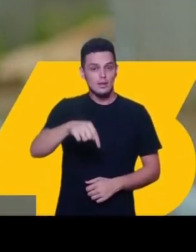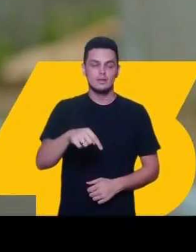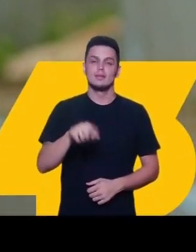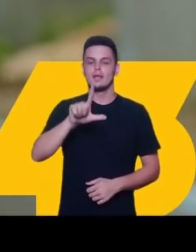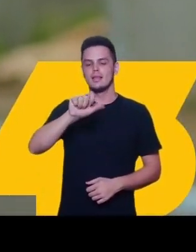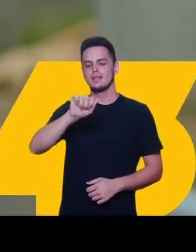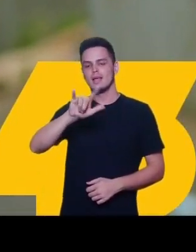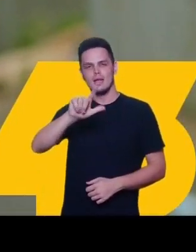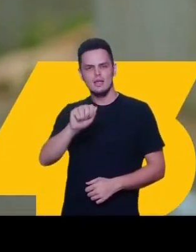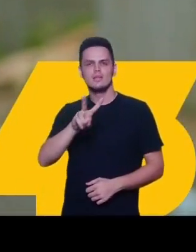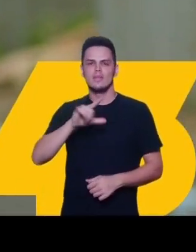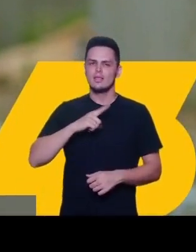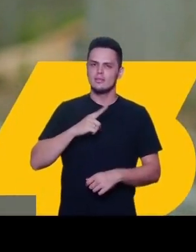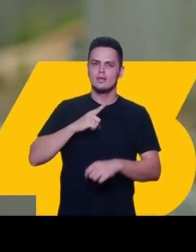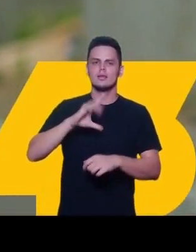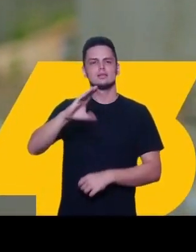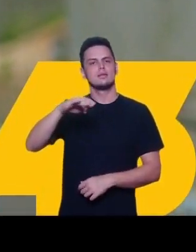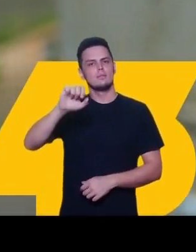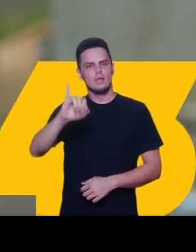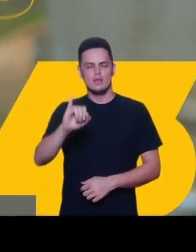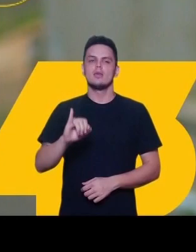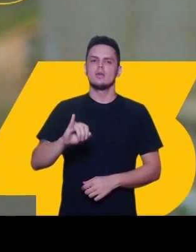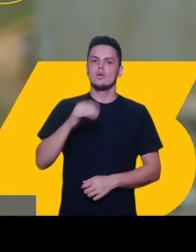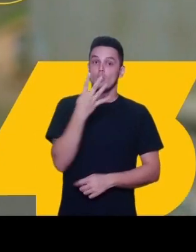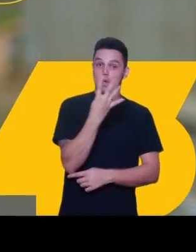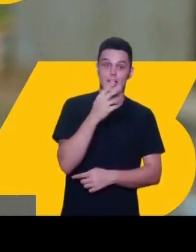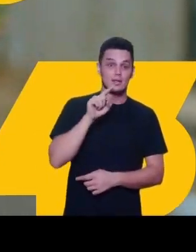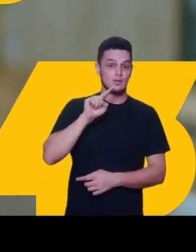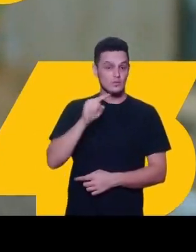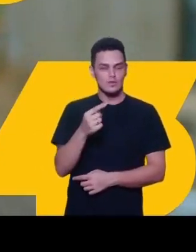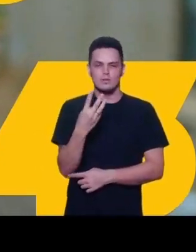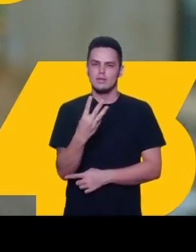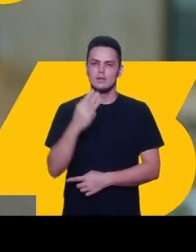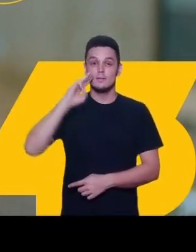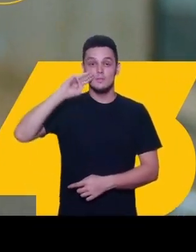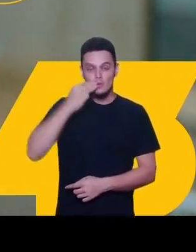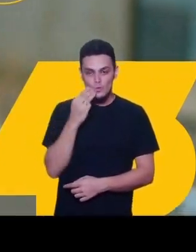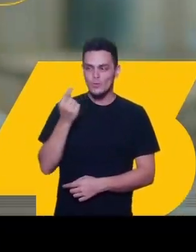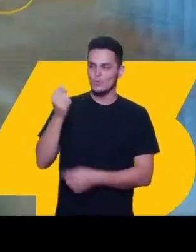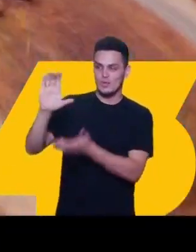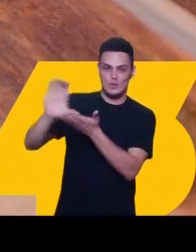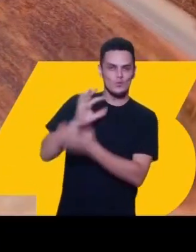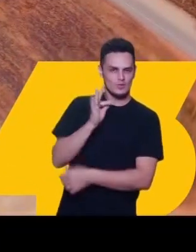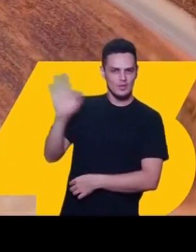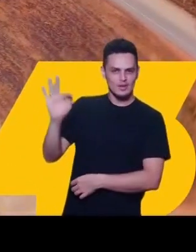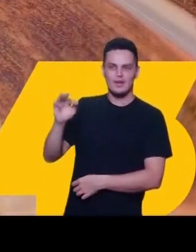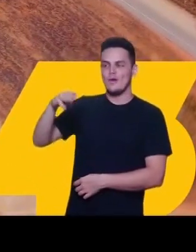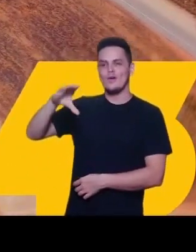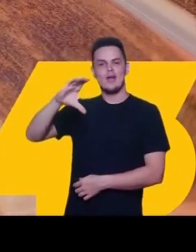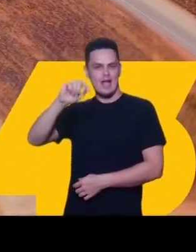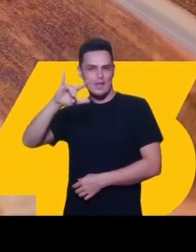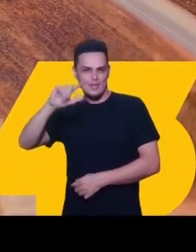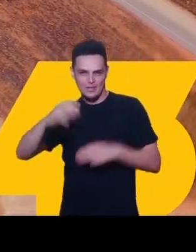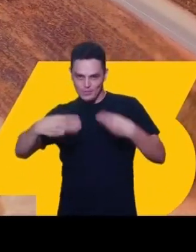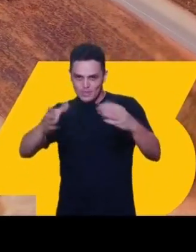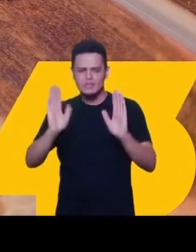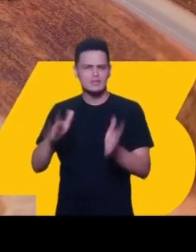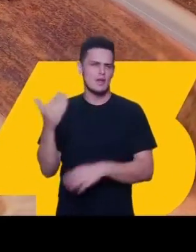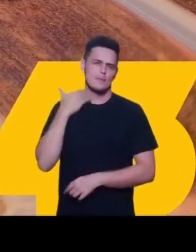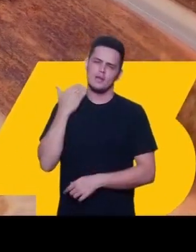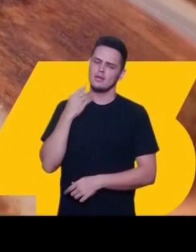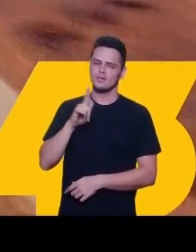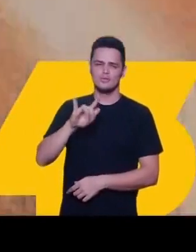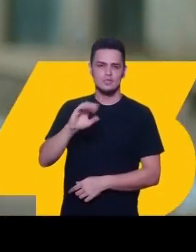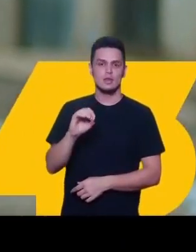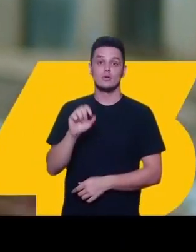Aqui no Jardim Laila vai ter um CMEI. 4,3 milhões de recurso federal. Ministro Camilo já avisou. Tá na